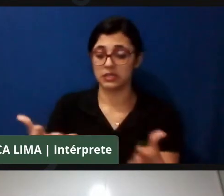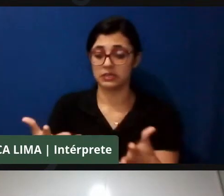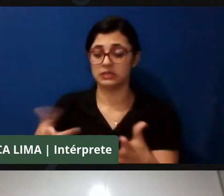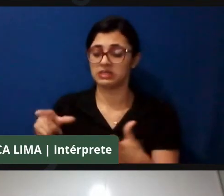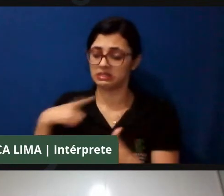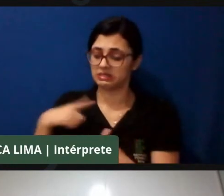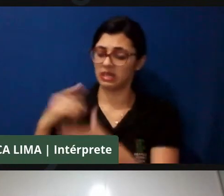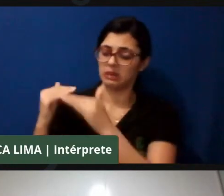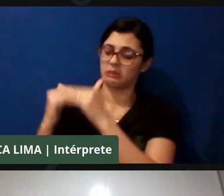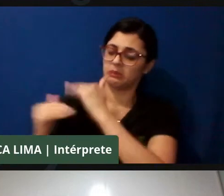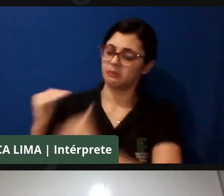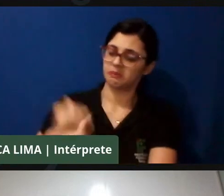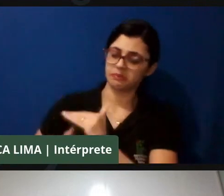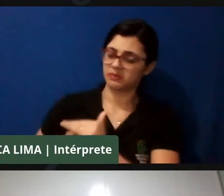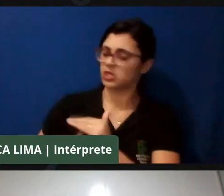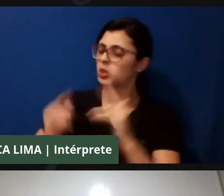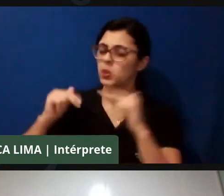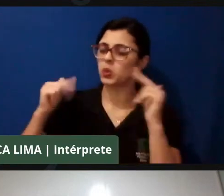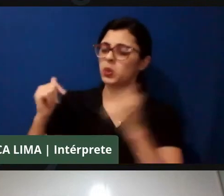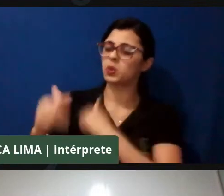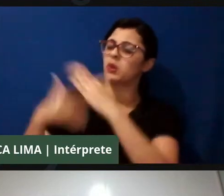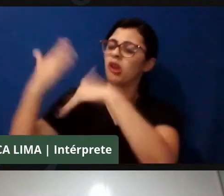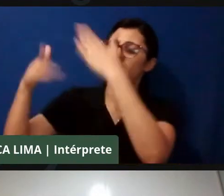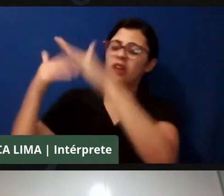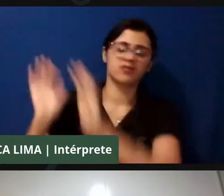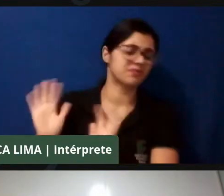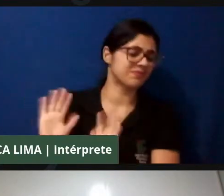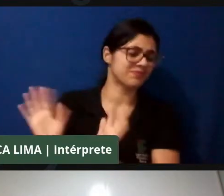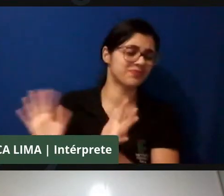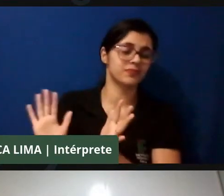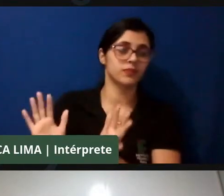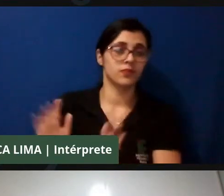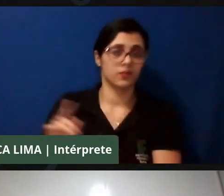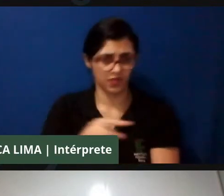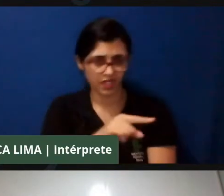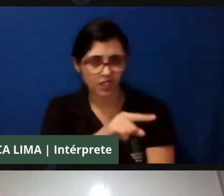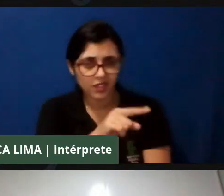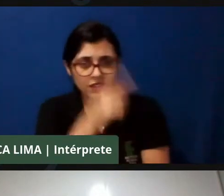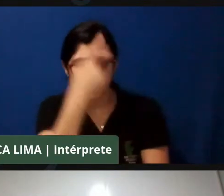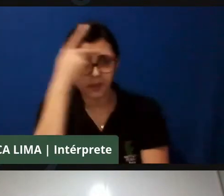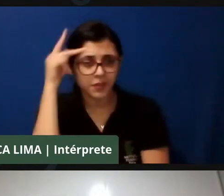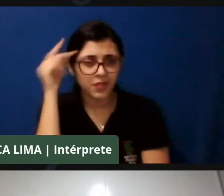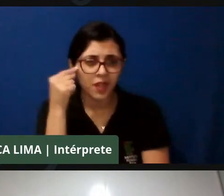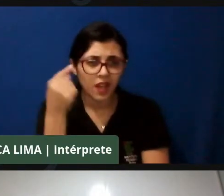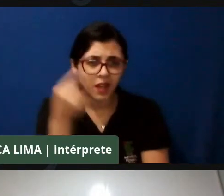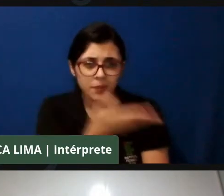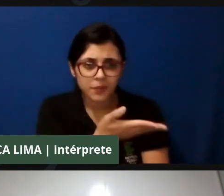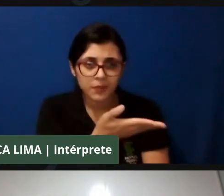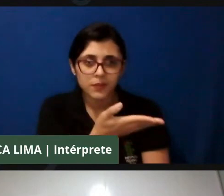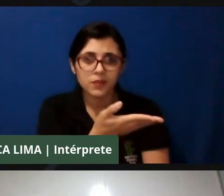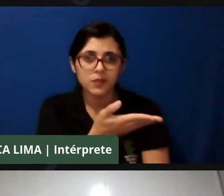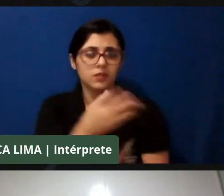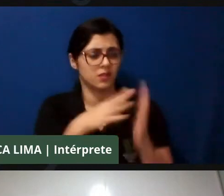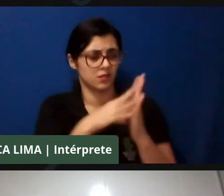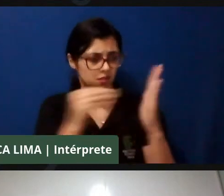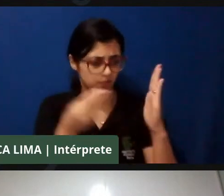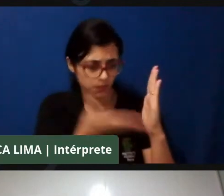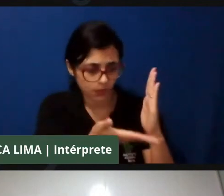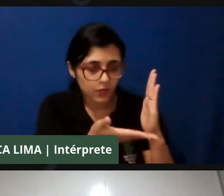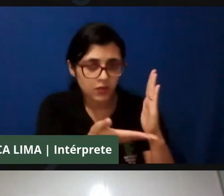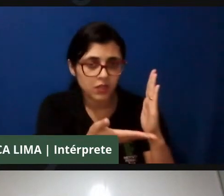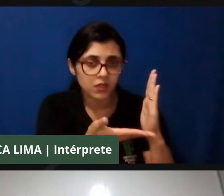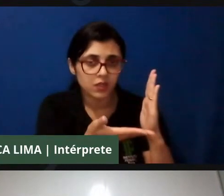retrocede e não avança, é, essa, esse modelo, essas políticas, elas, de fato,